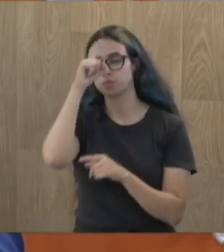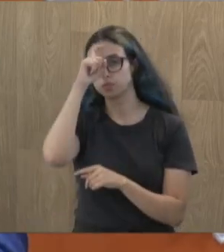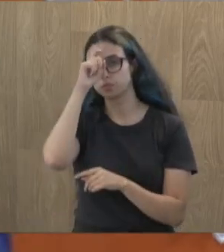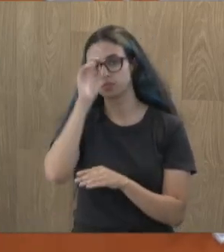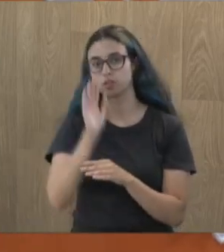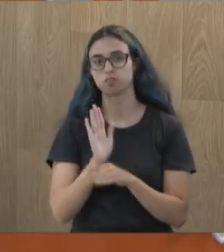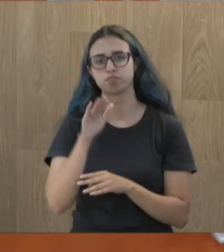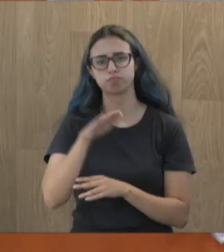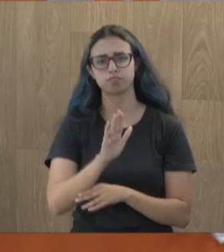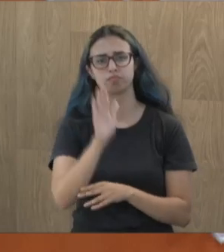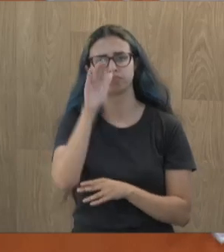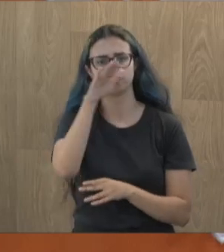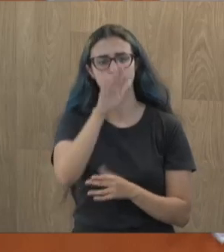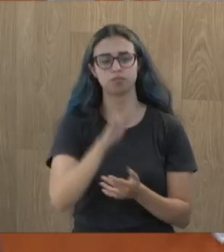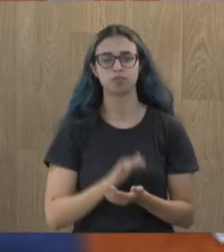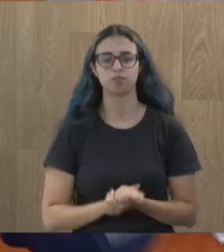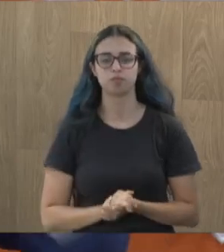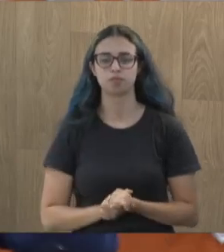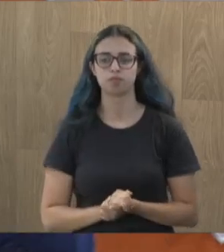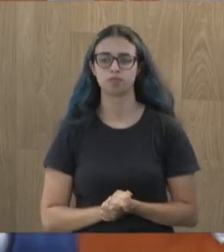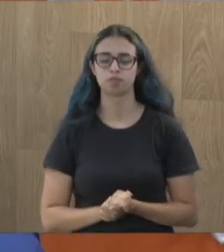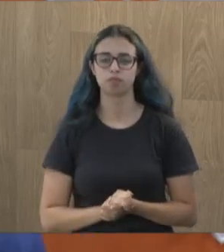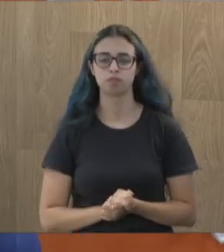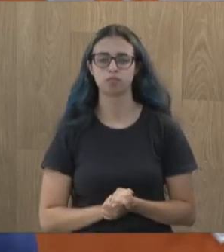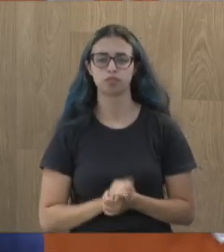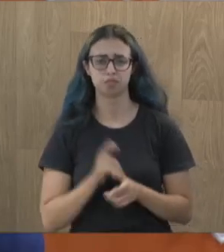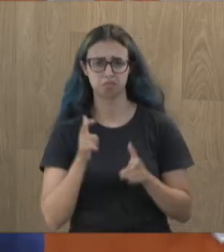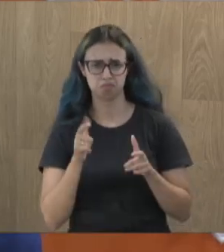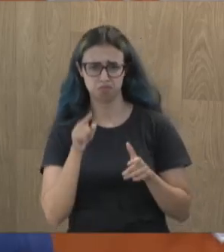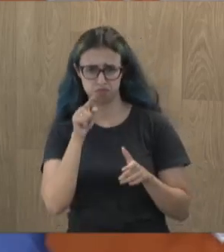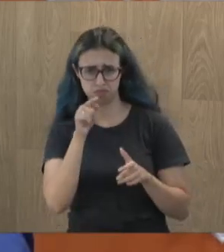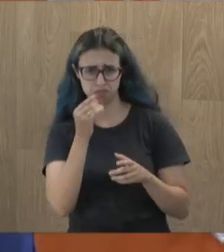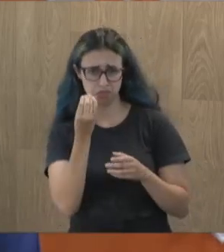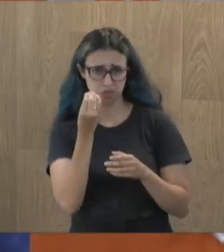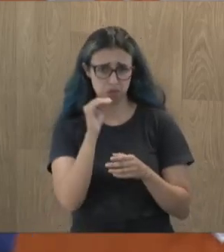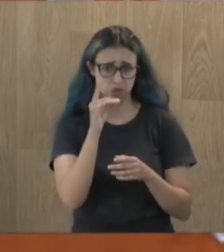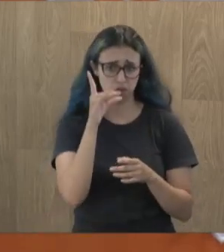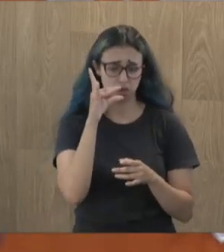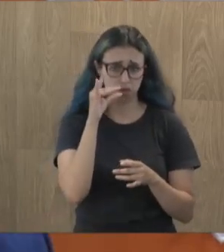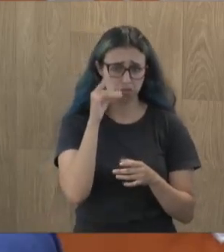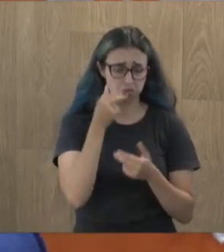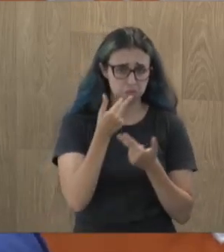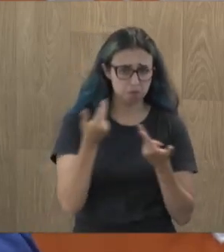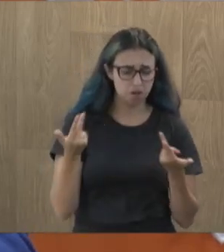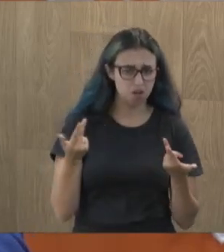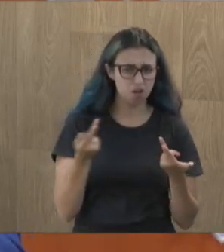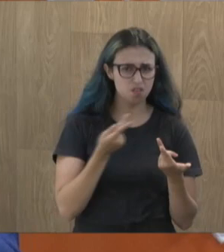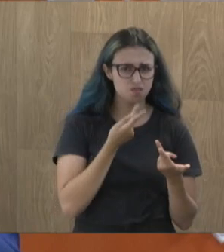-colega vereador Eduardo Azevedo. Cadê Edvinilso que você postou cara de pau?